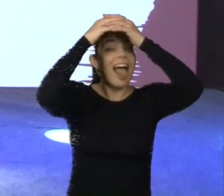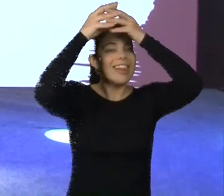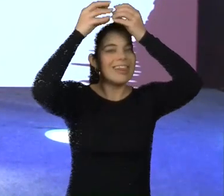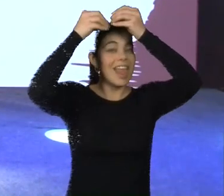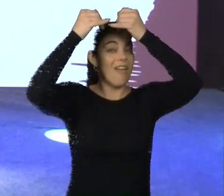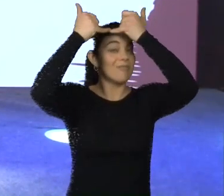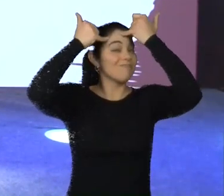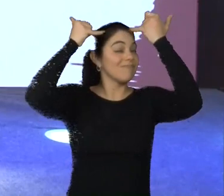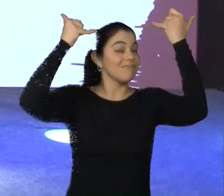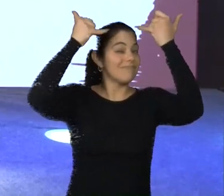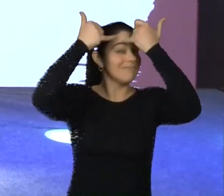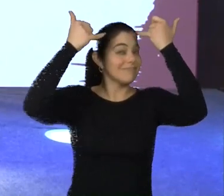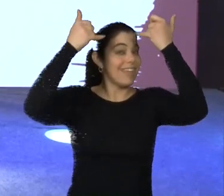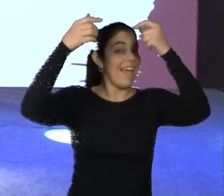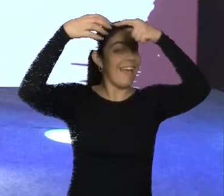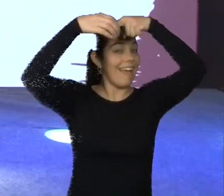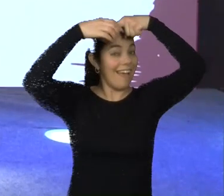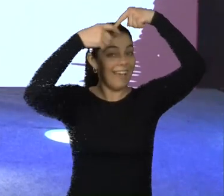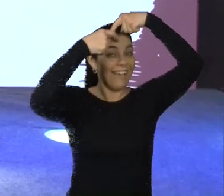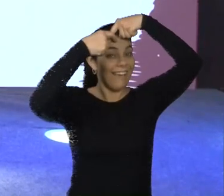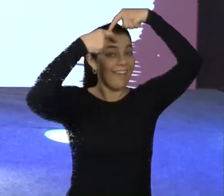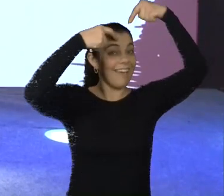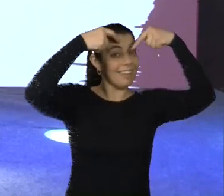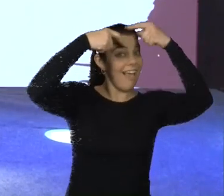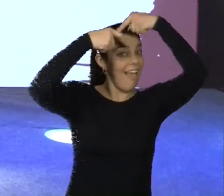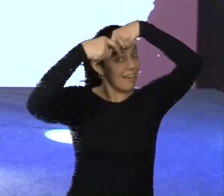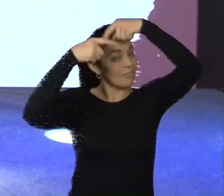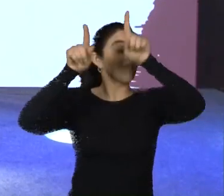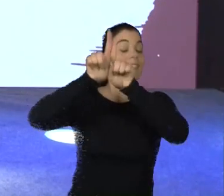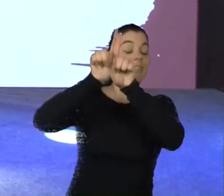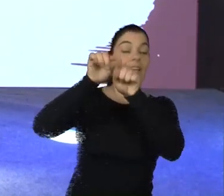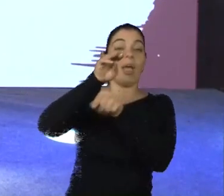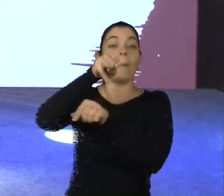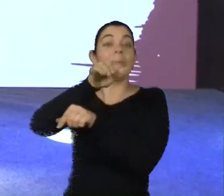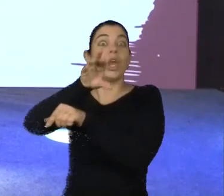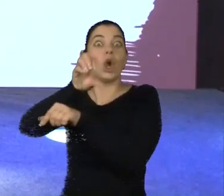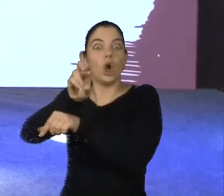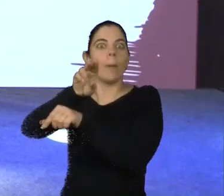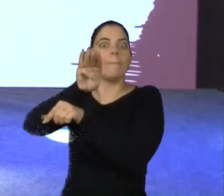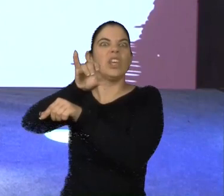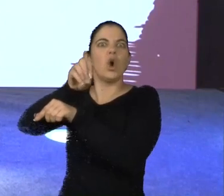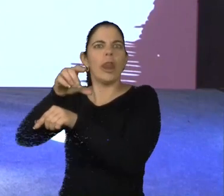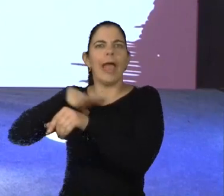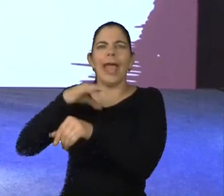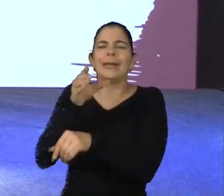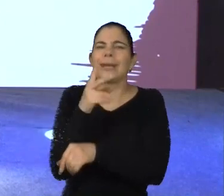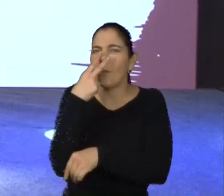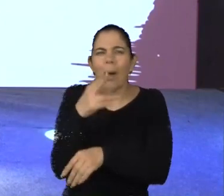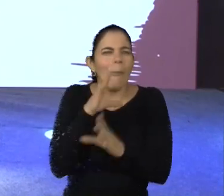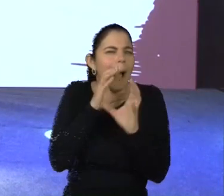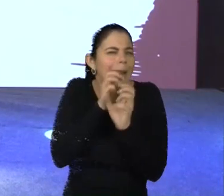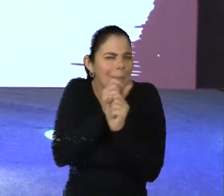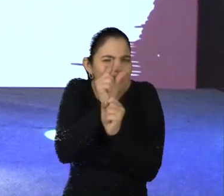dentro do ambiente interno, ainda, nós temos o nosso microbioma, que são os bichos que nos habitam. Os bichos que nos